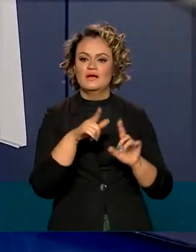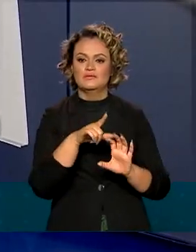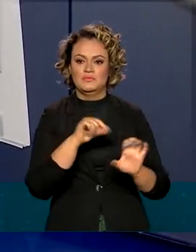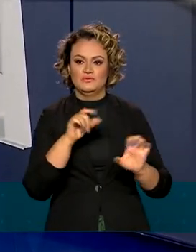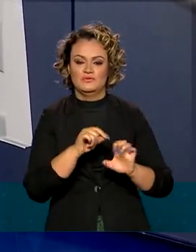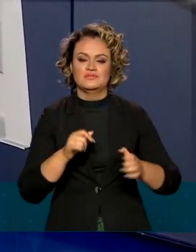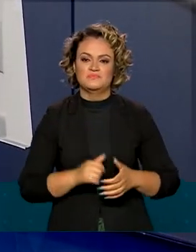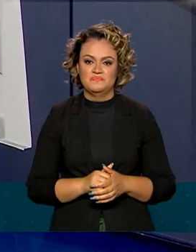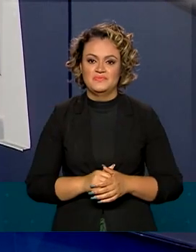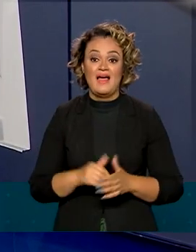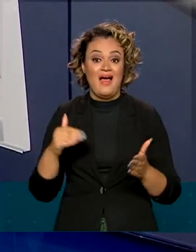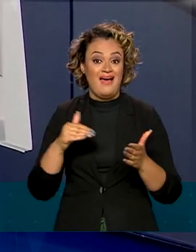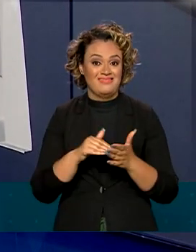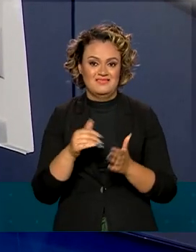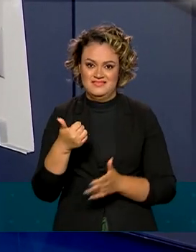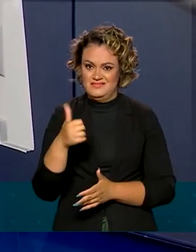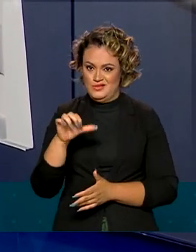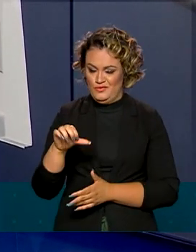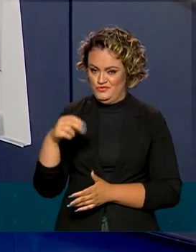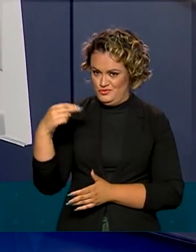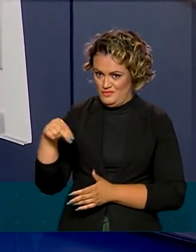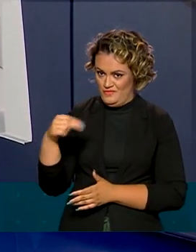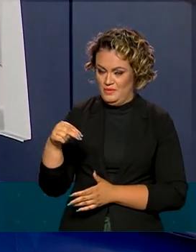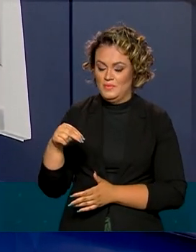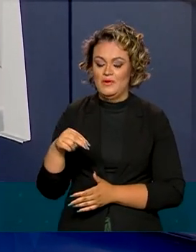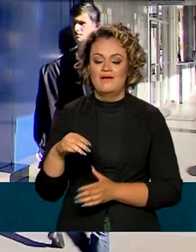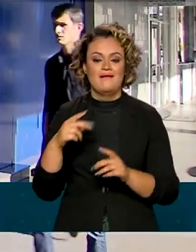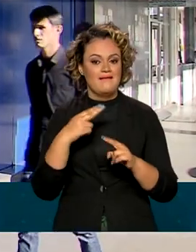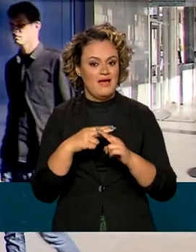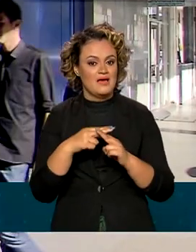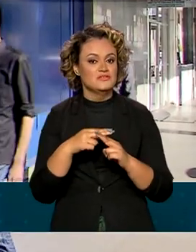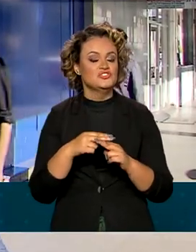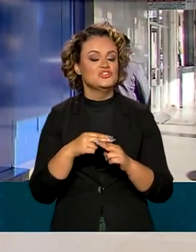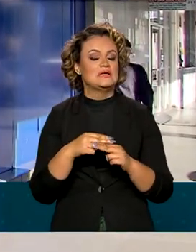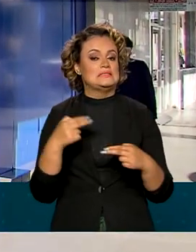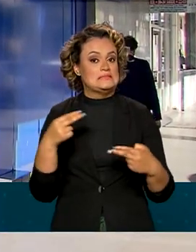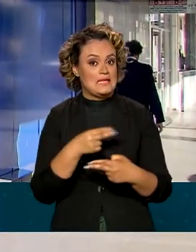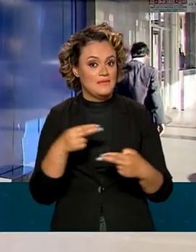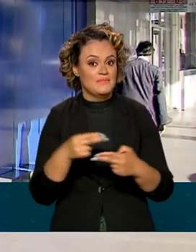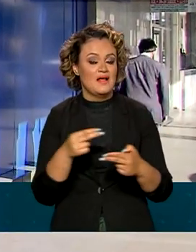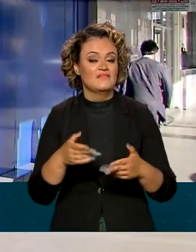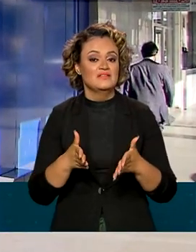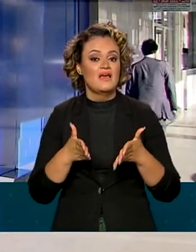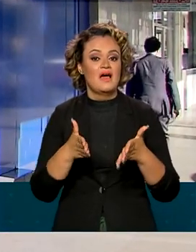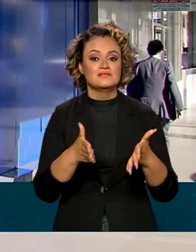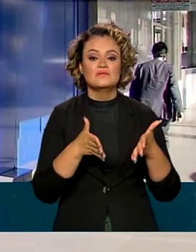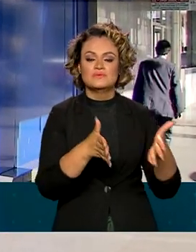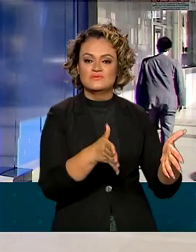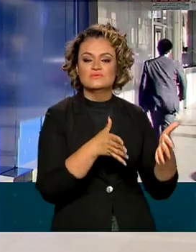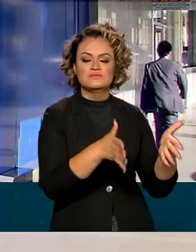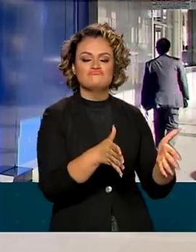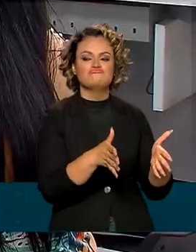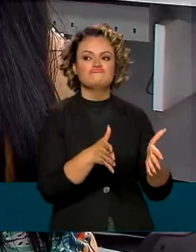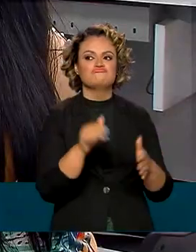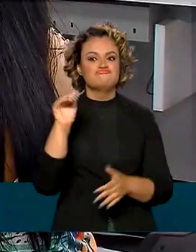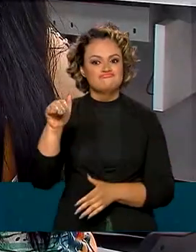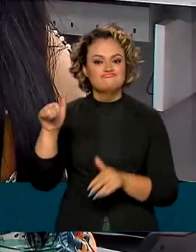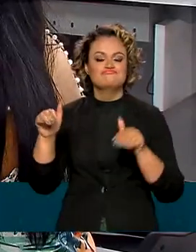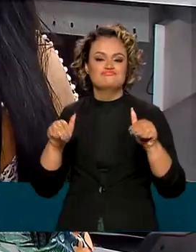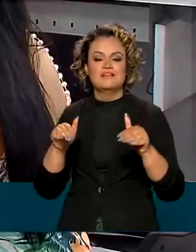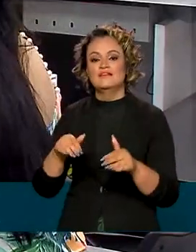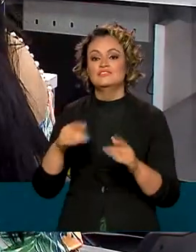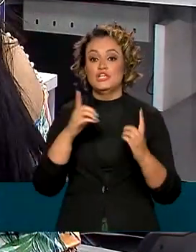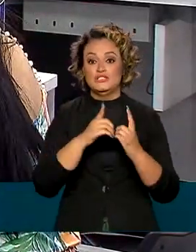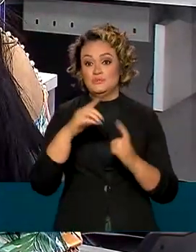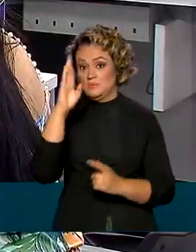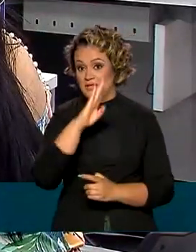Até 19 de novembro, a Caixa e o Sebrae vão promover ações de atendimento em todo o Brasil. As linhas